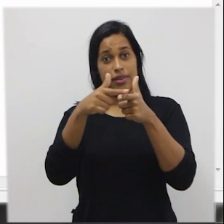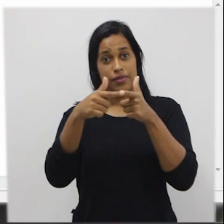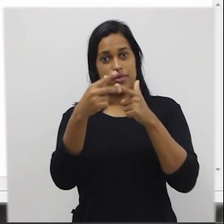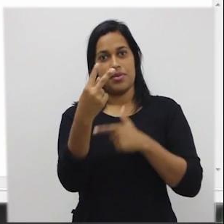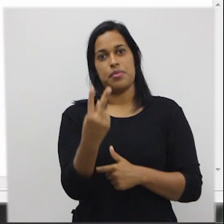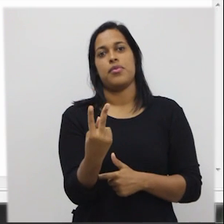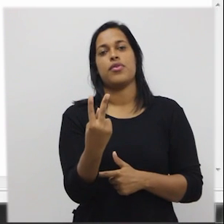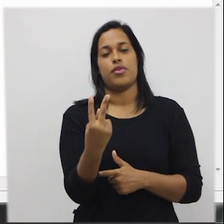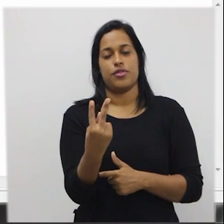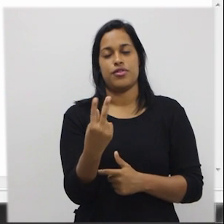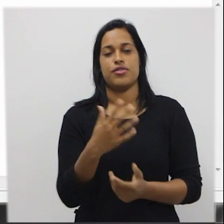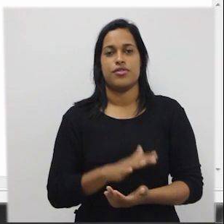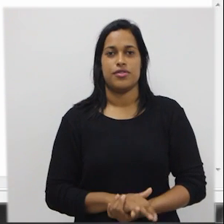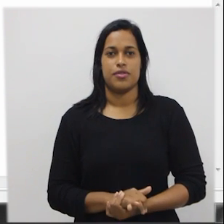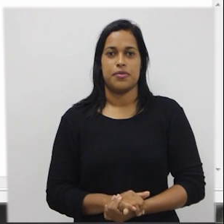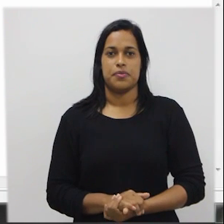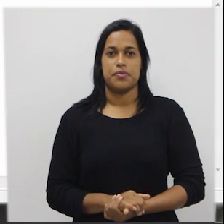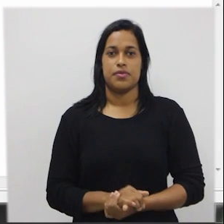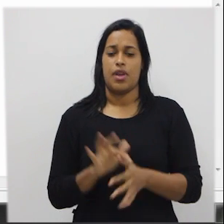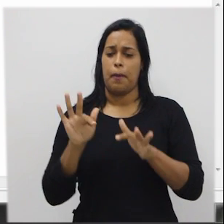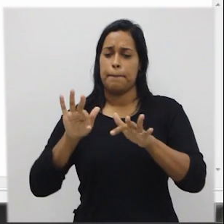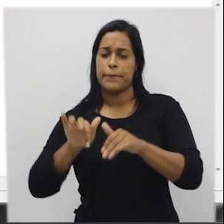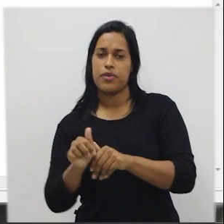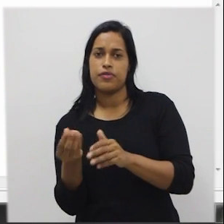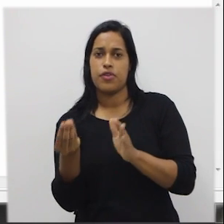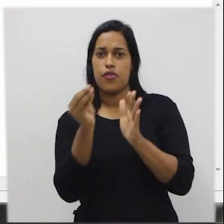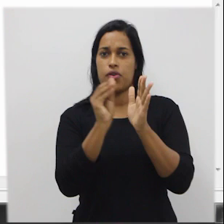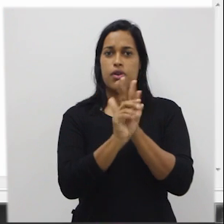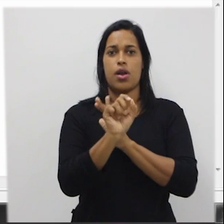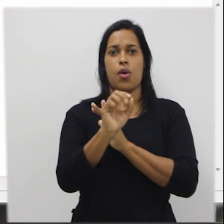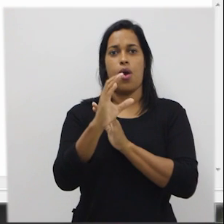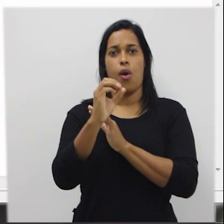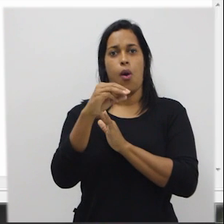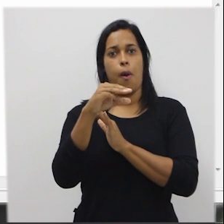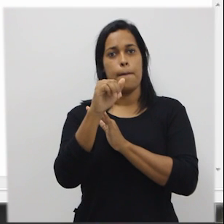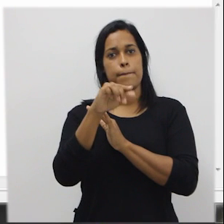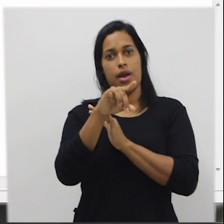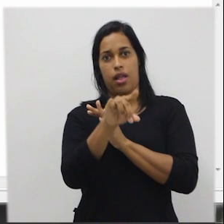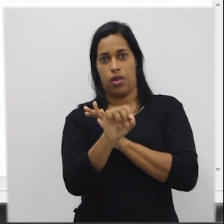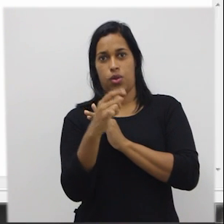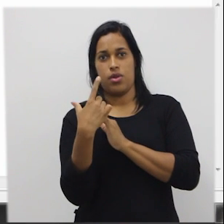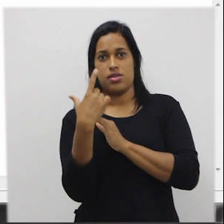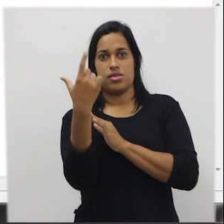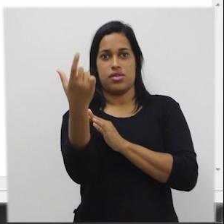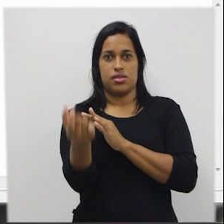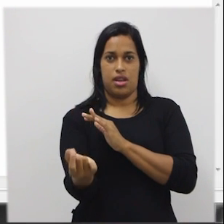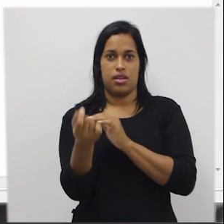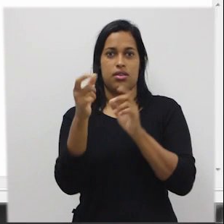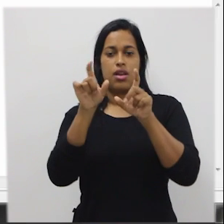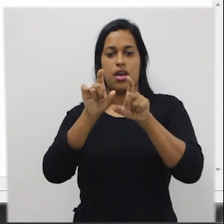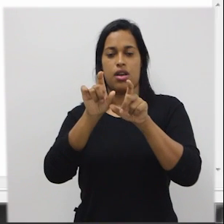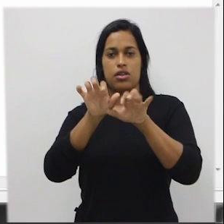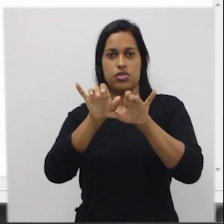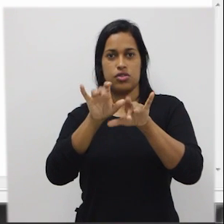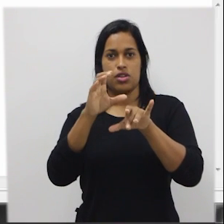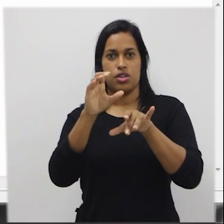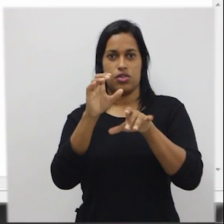2 e por fim vou colocar o comando de saída escreva